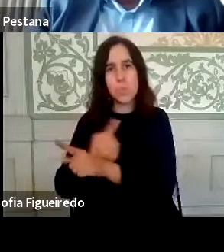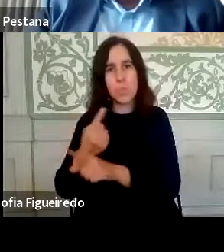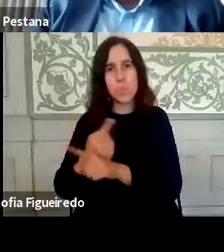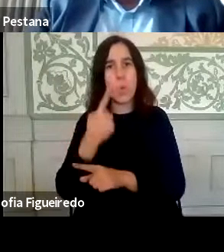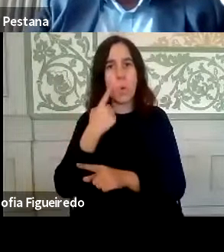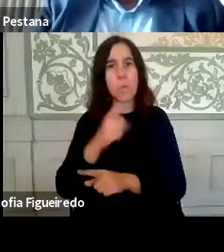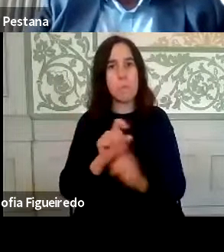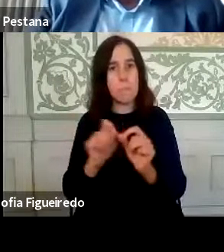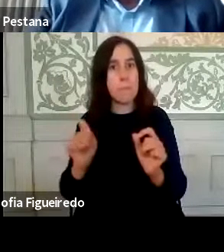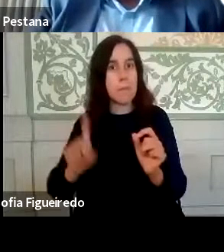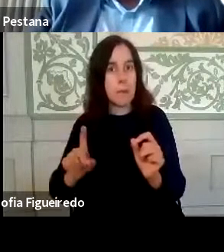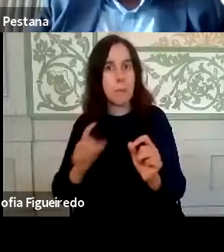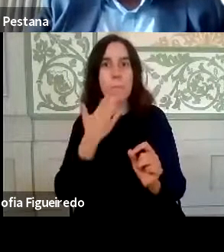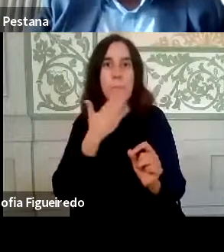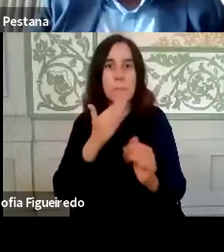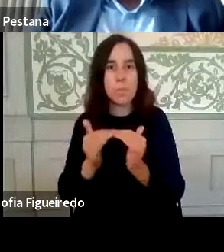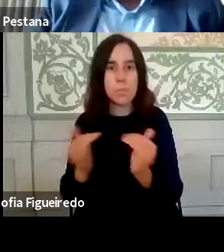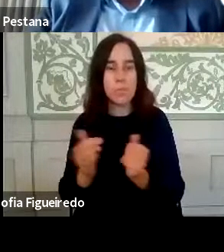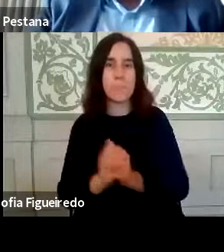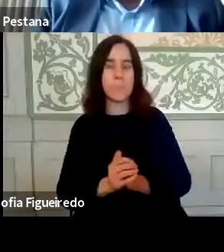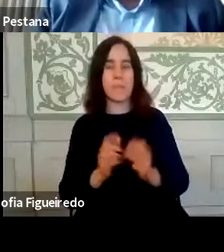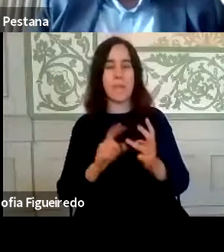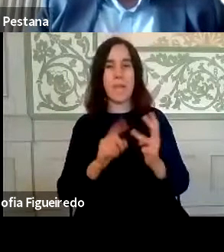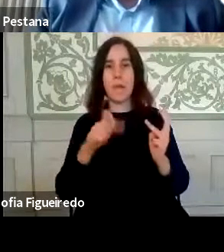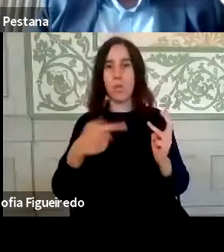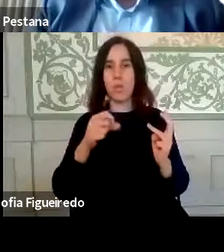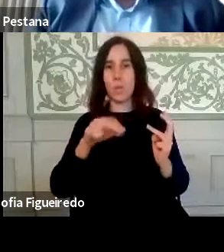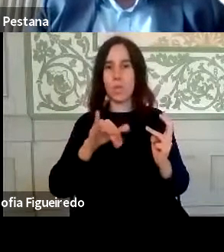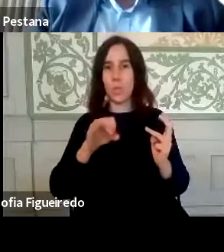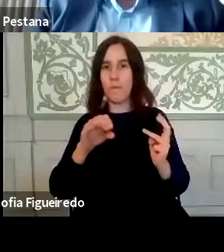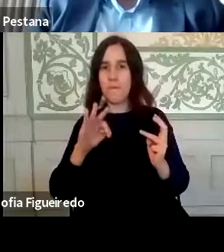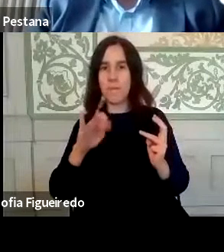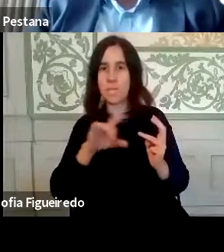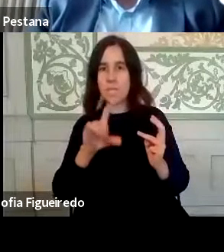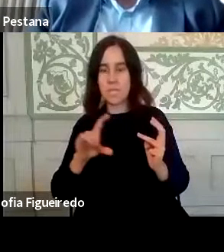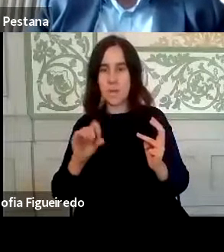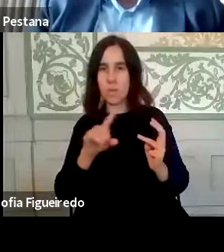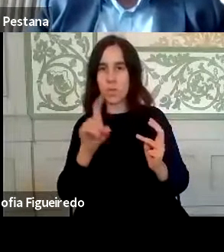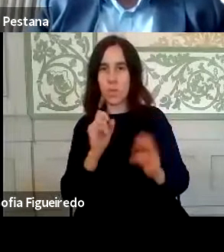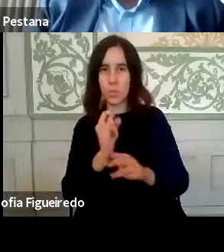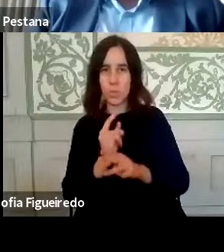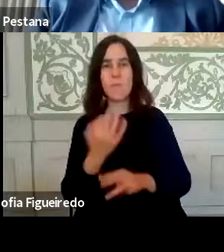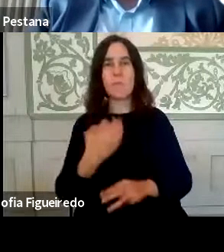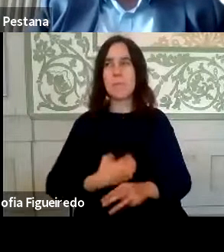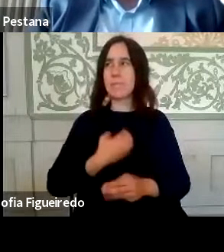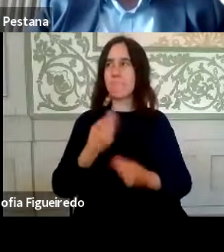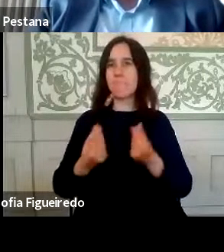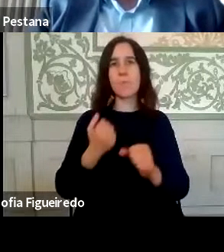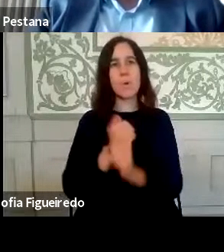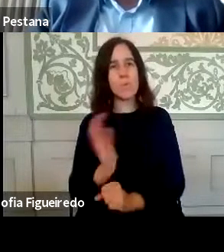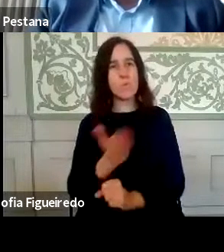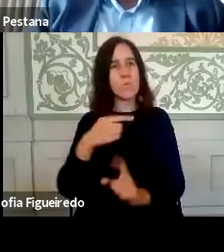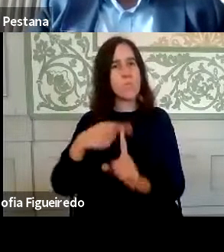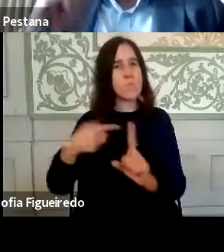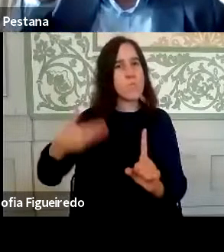de primeiro grau? O António Frazão coloca outra questão. Há, de facto, a sensação de que houve ganhos efetivos de produtividade até à